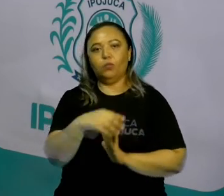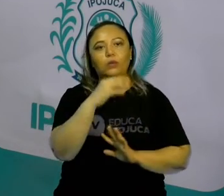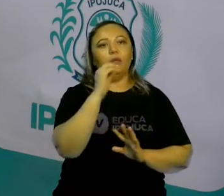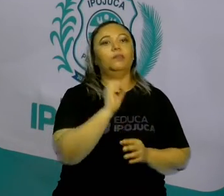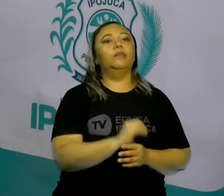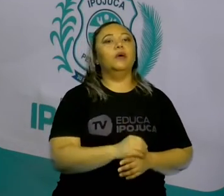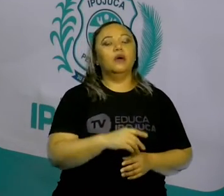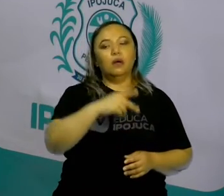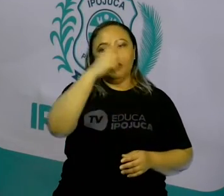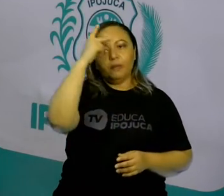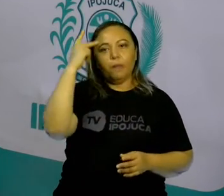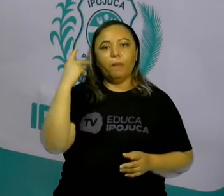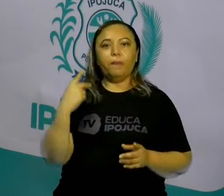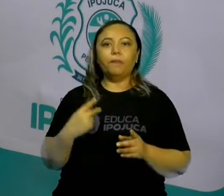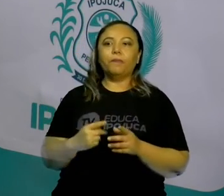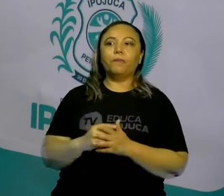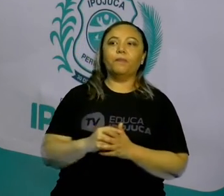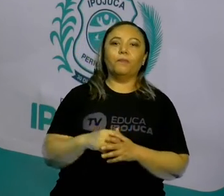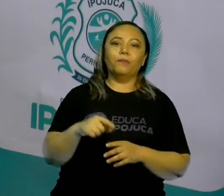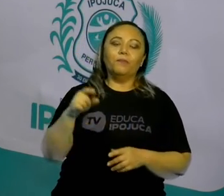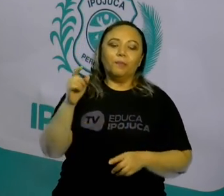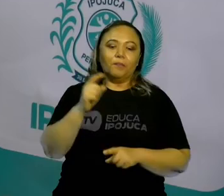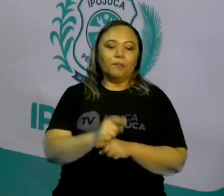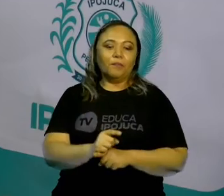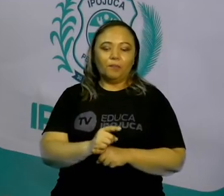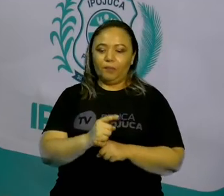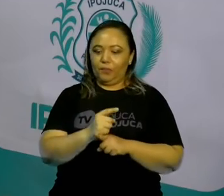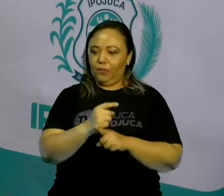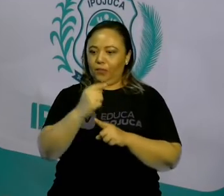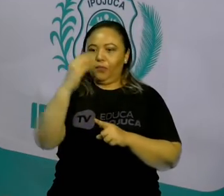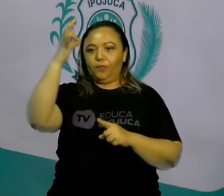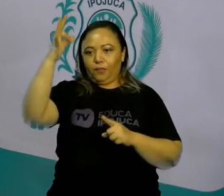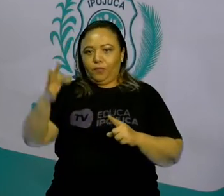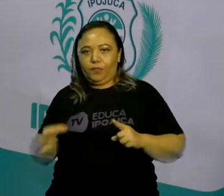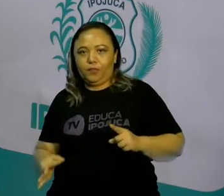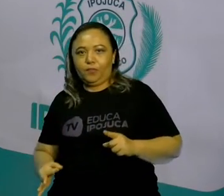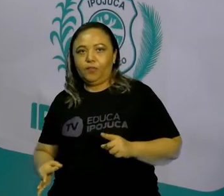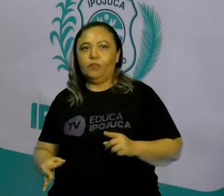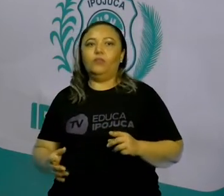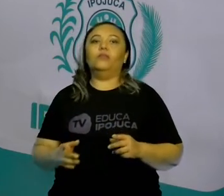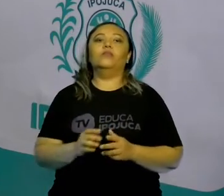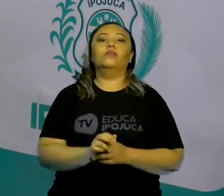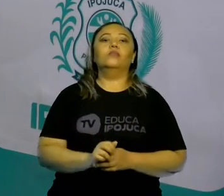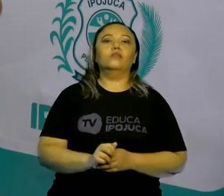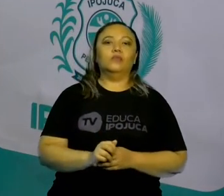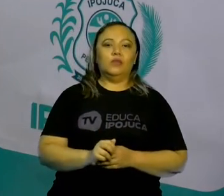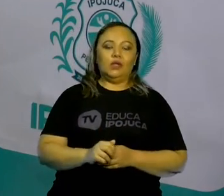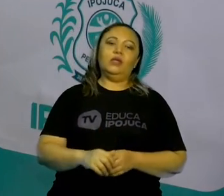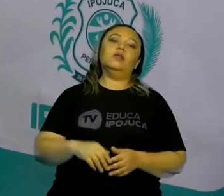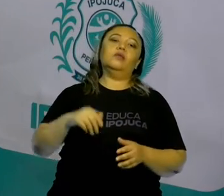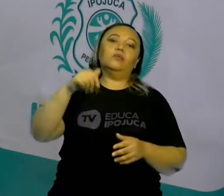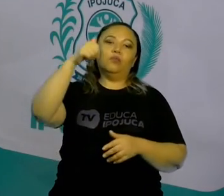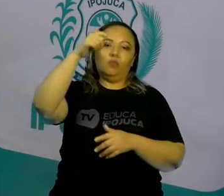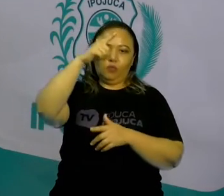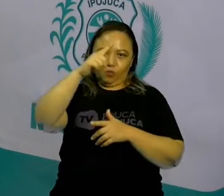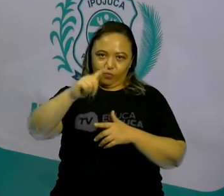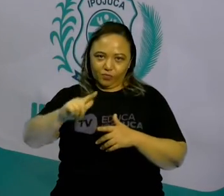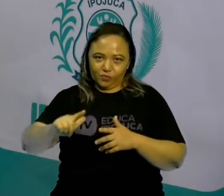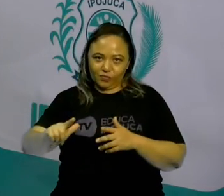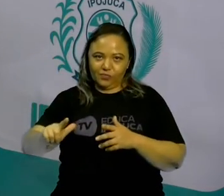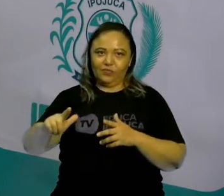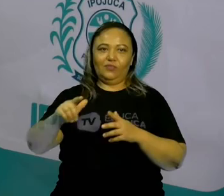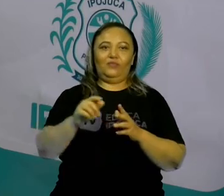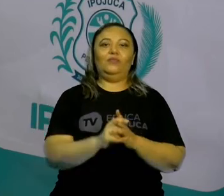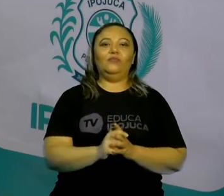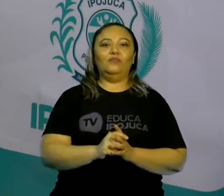Se a pessoa, se cada um dos competidores acertar, está habilitado para a próxima etapa. Que é